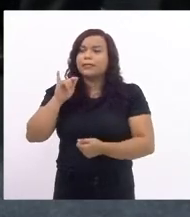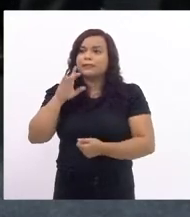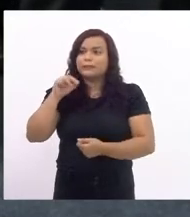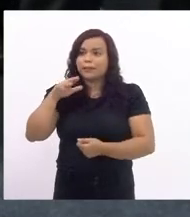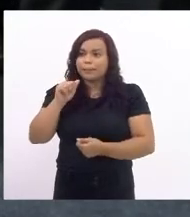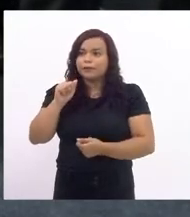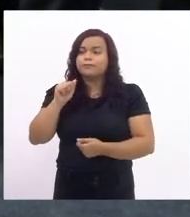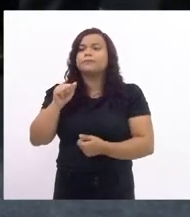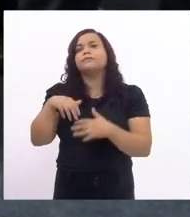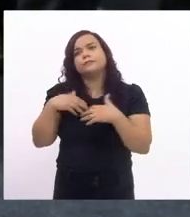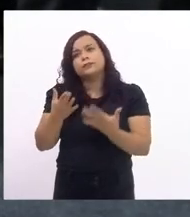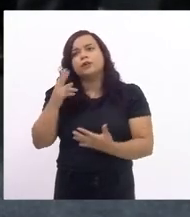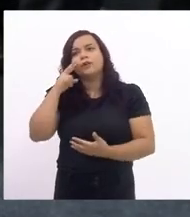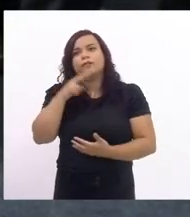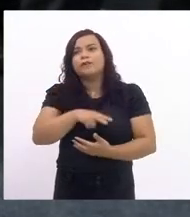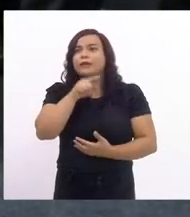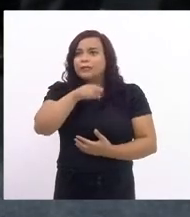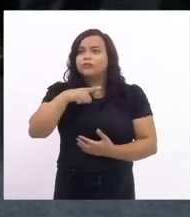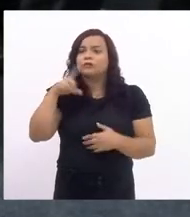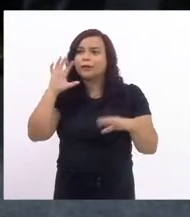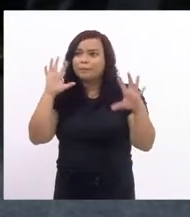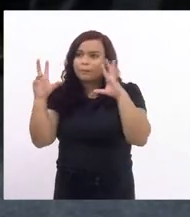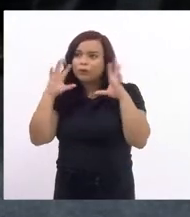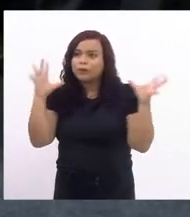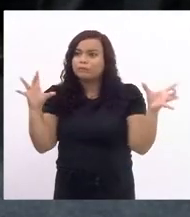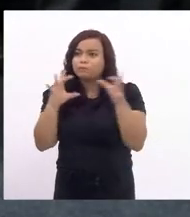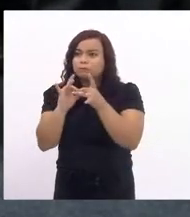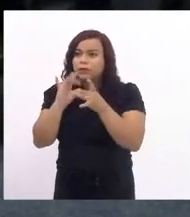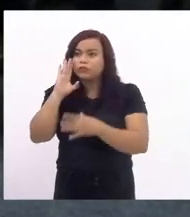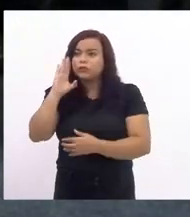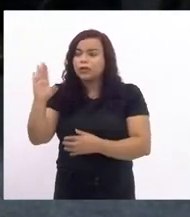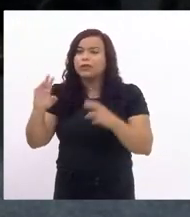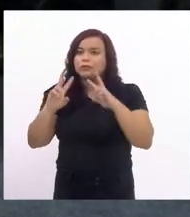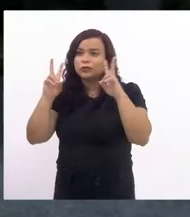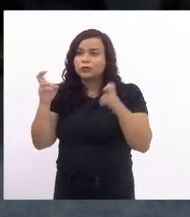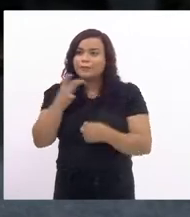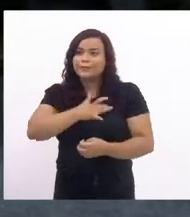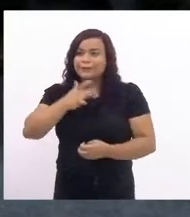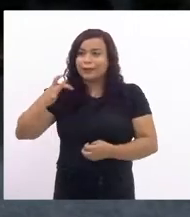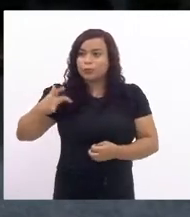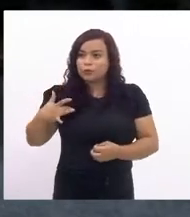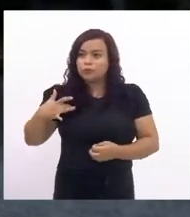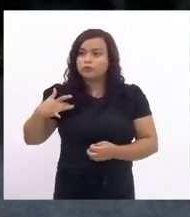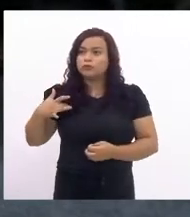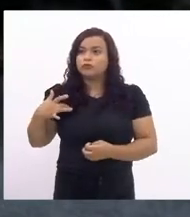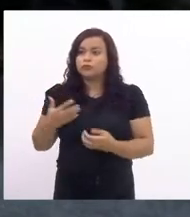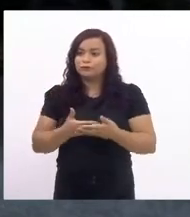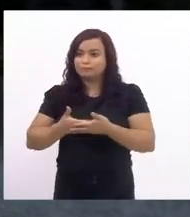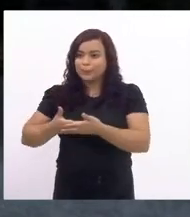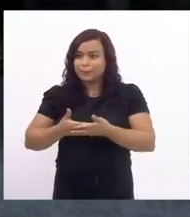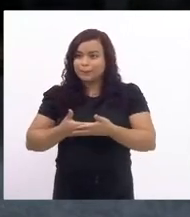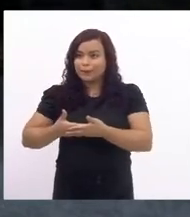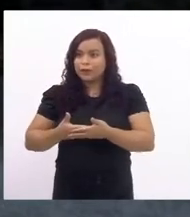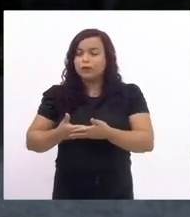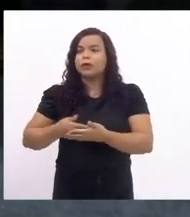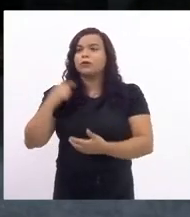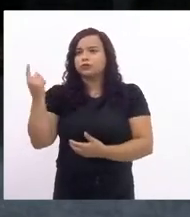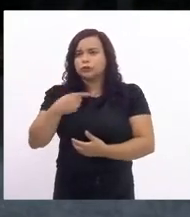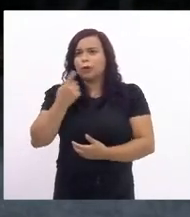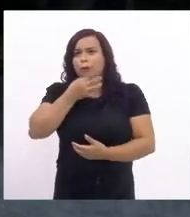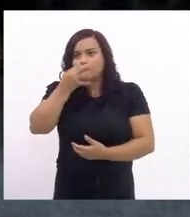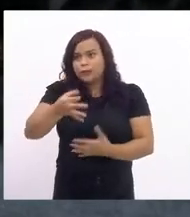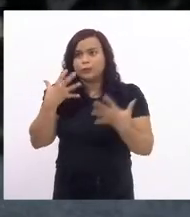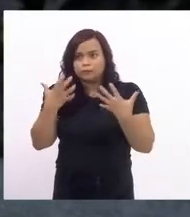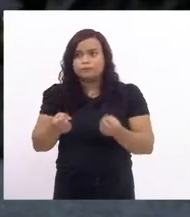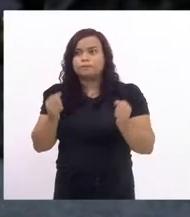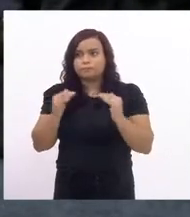ponderação que tem uma relação direta com a questão da saúde de nossas crianças o nosso parecer é